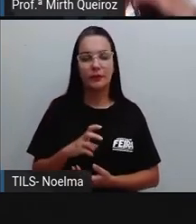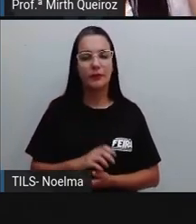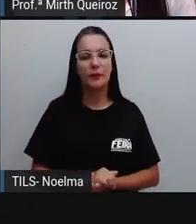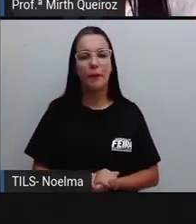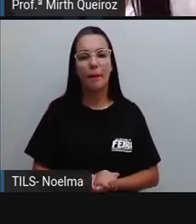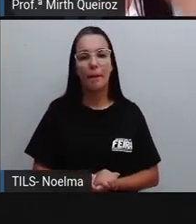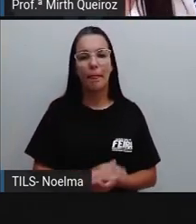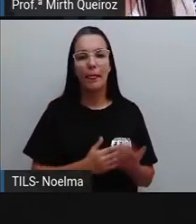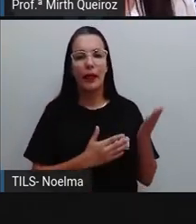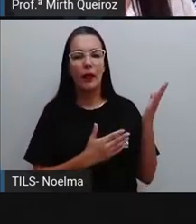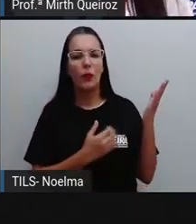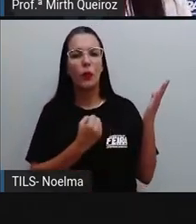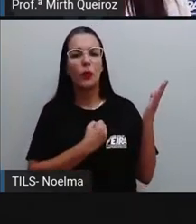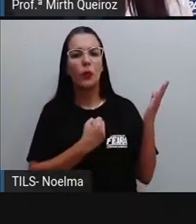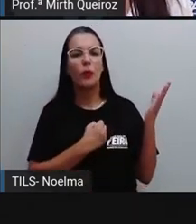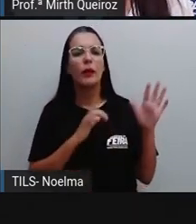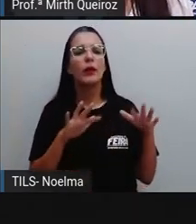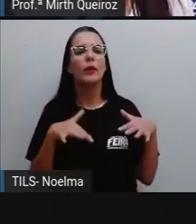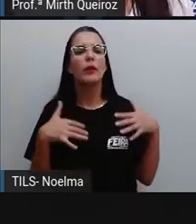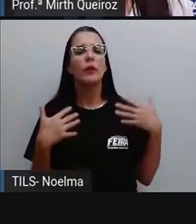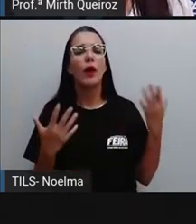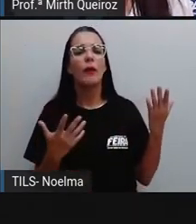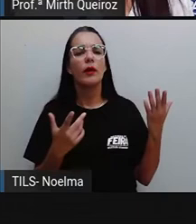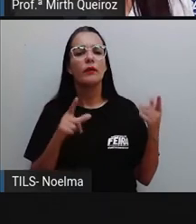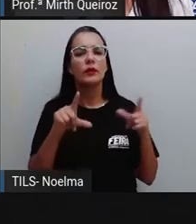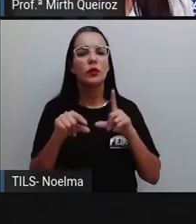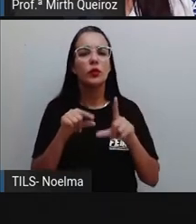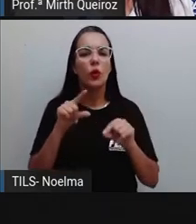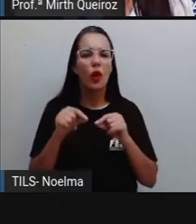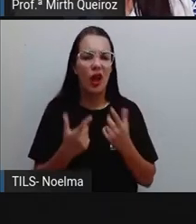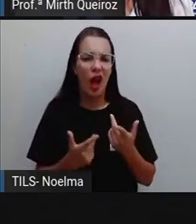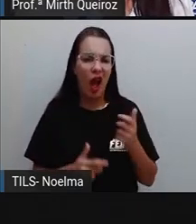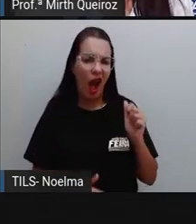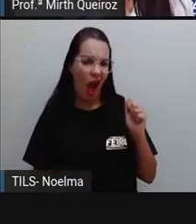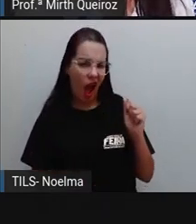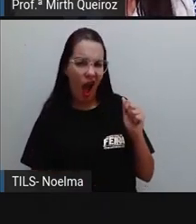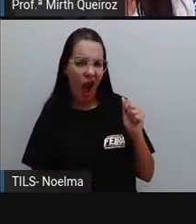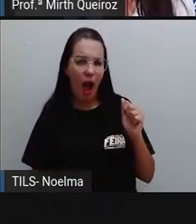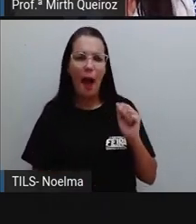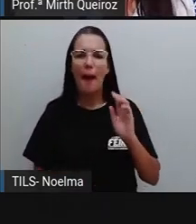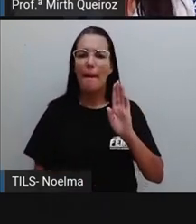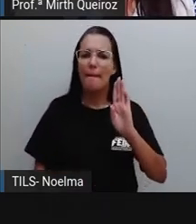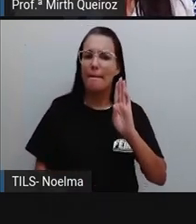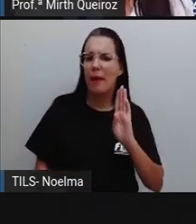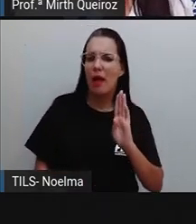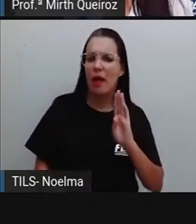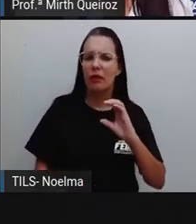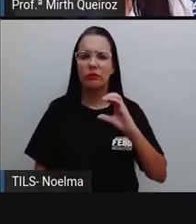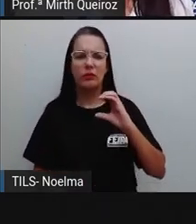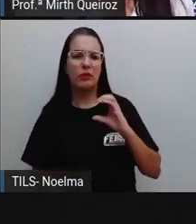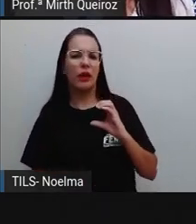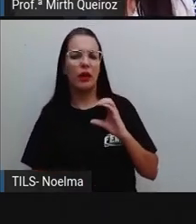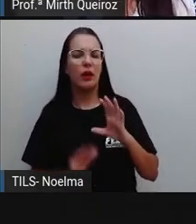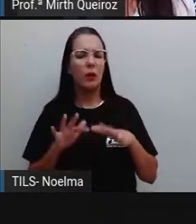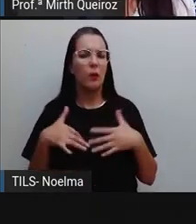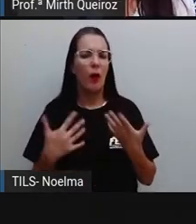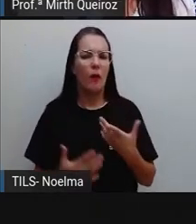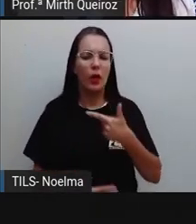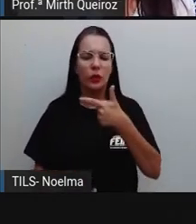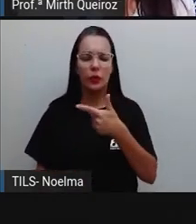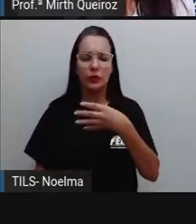Que número está sendo representado aqui, gente? É a letra A, 2.417? Letra B, 2